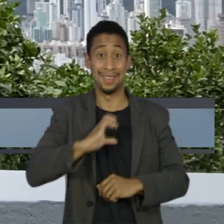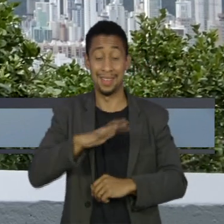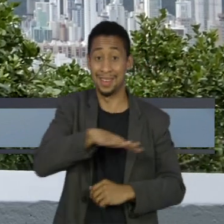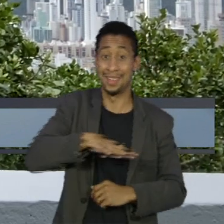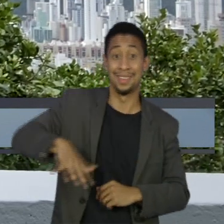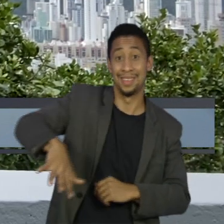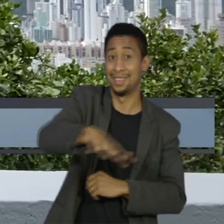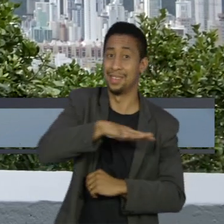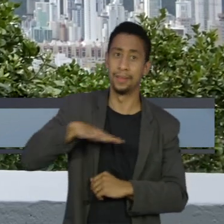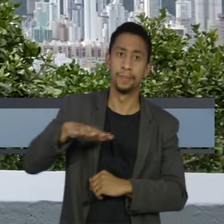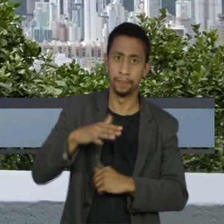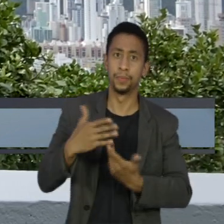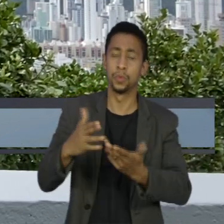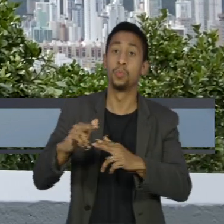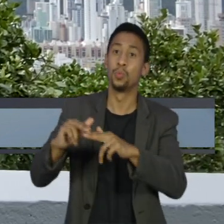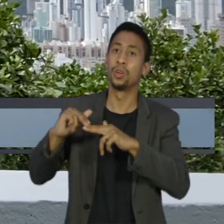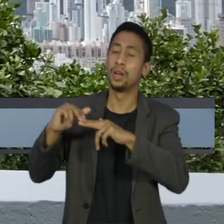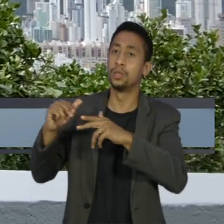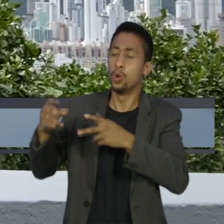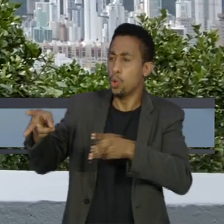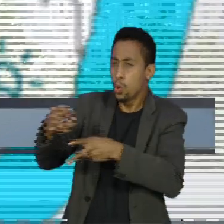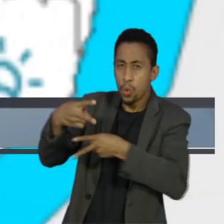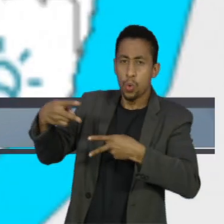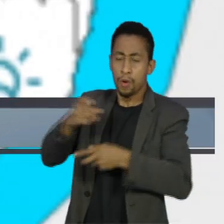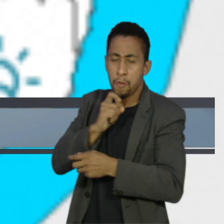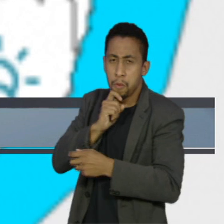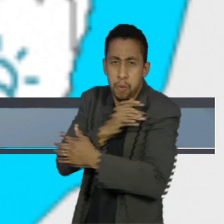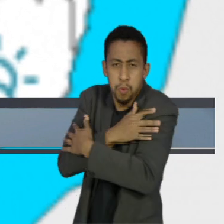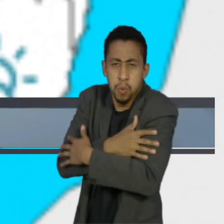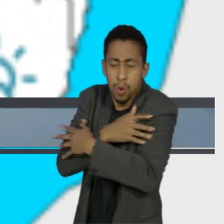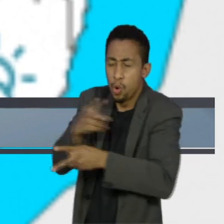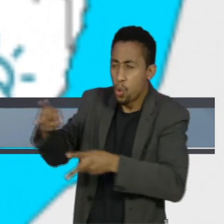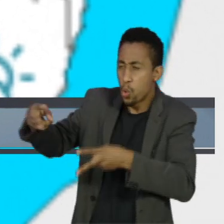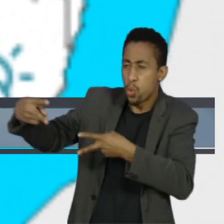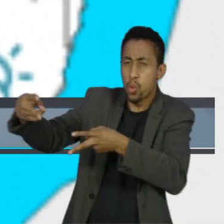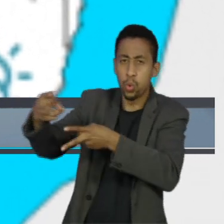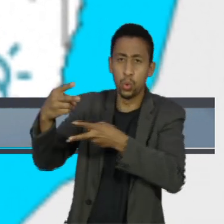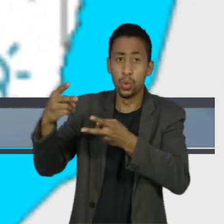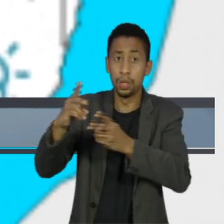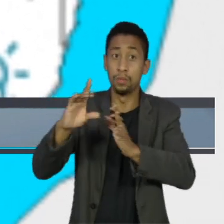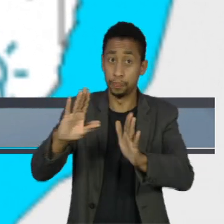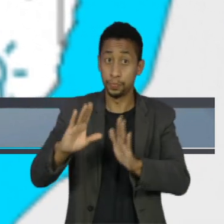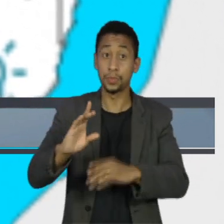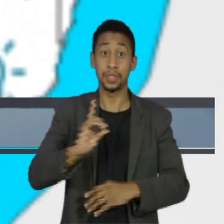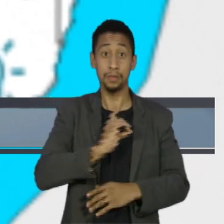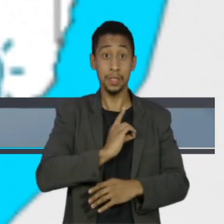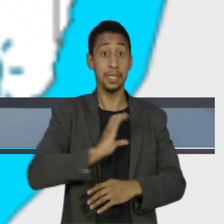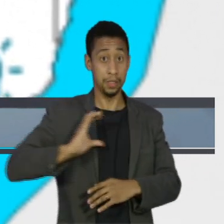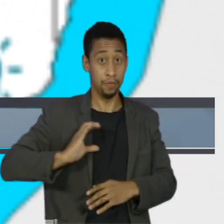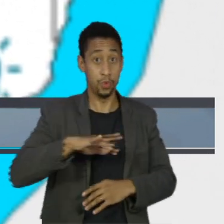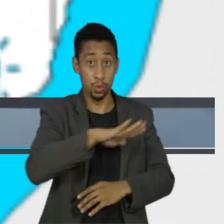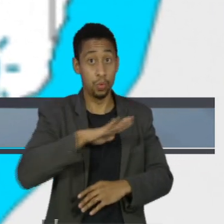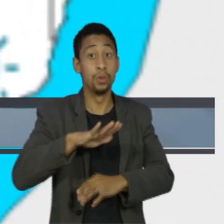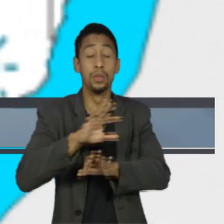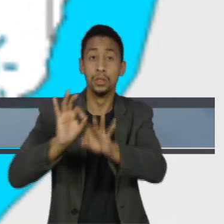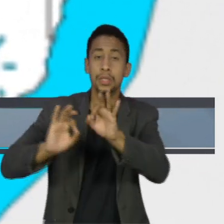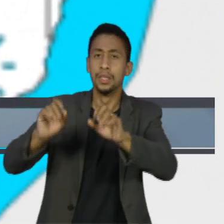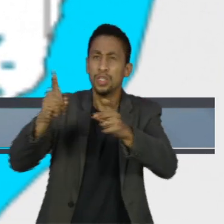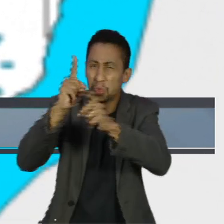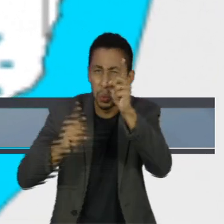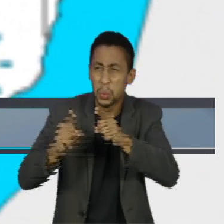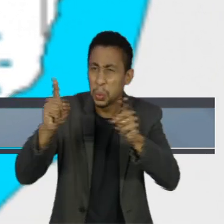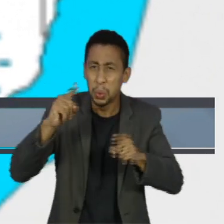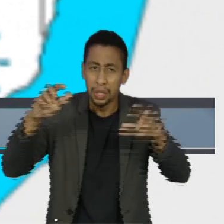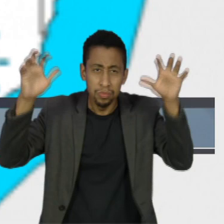e ocorre por conta da chegada de uma frente fria. De acordo com a Defesa Civil, as chuvas devem ser acompanhadas por raios, com